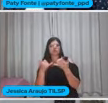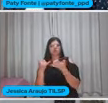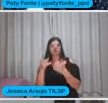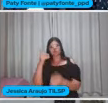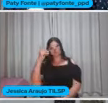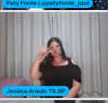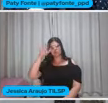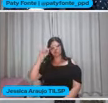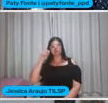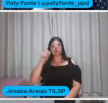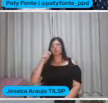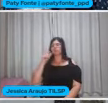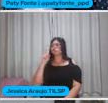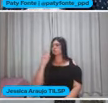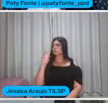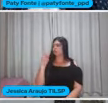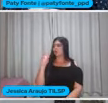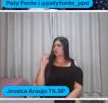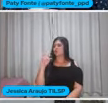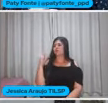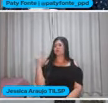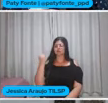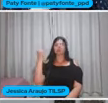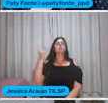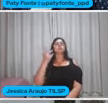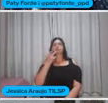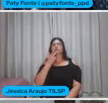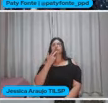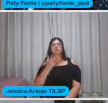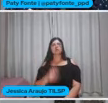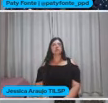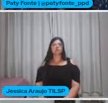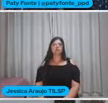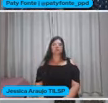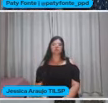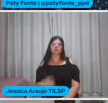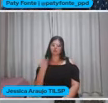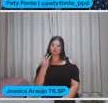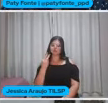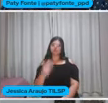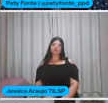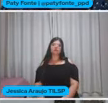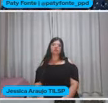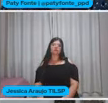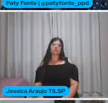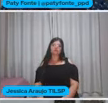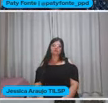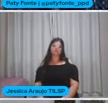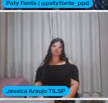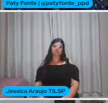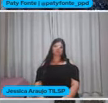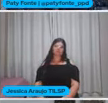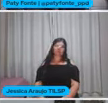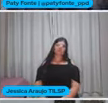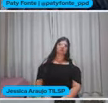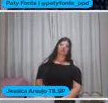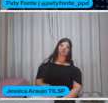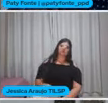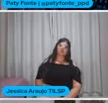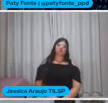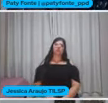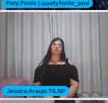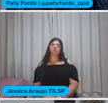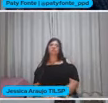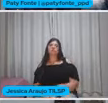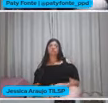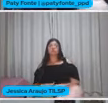dos avós A importância disso Né? Muito E aí, gente Aqui, ó Esse ano Aquilo que a estava falando